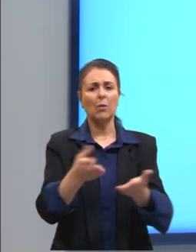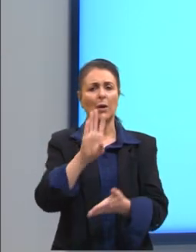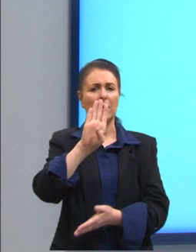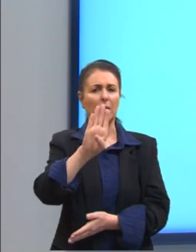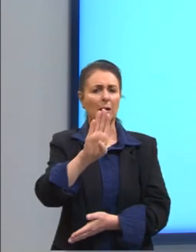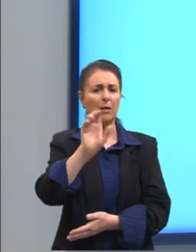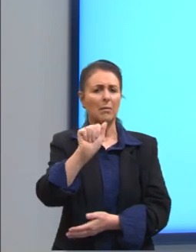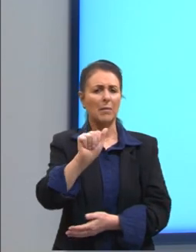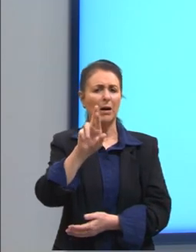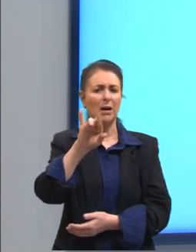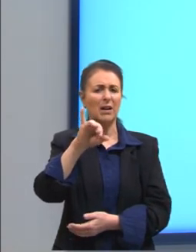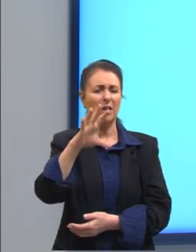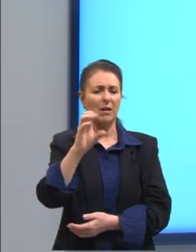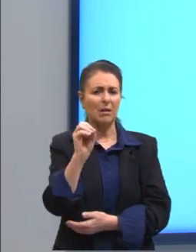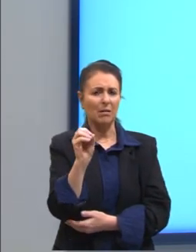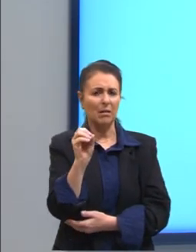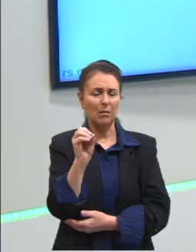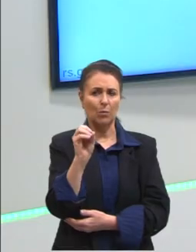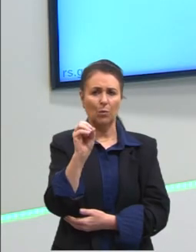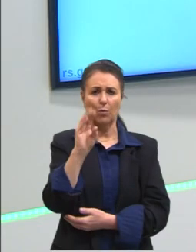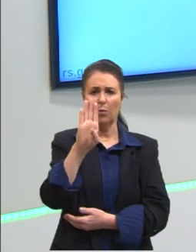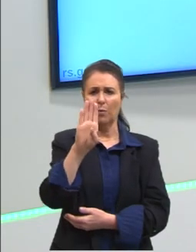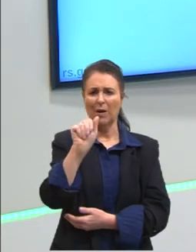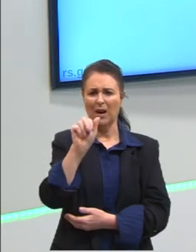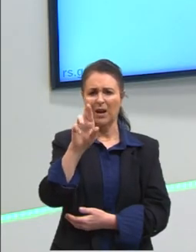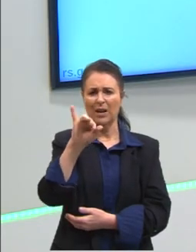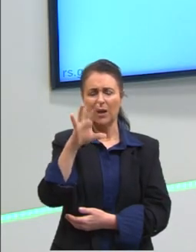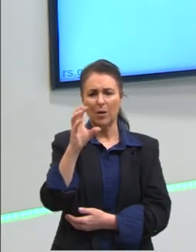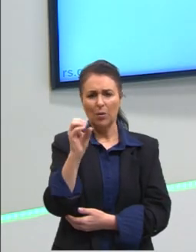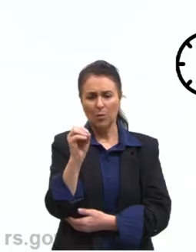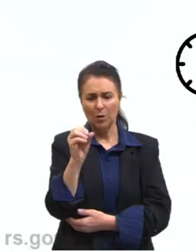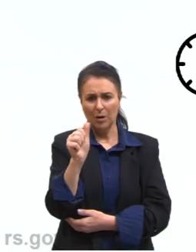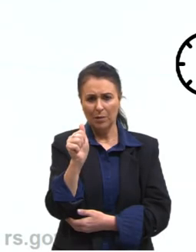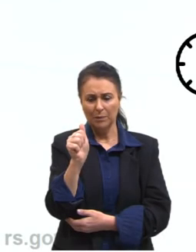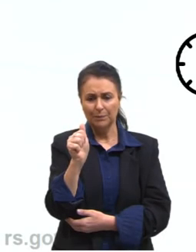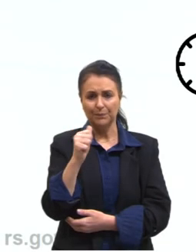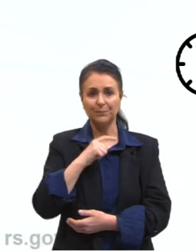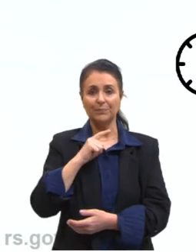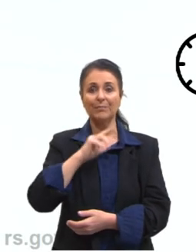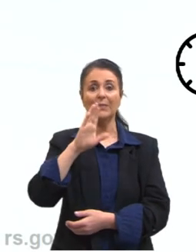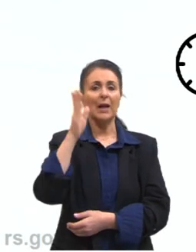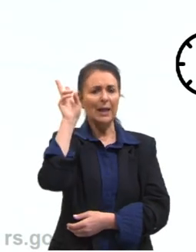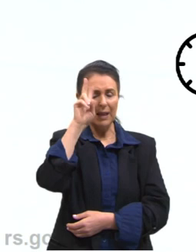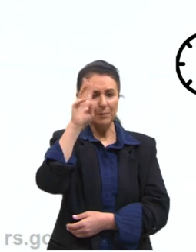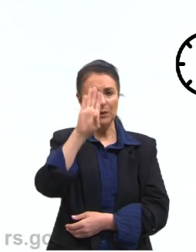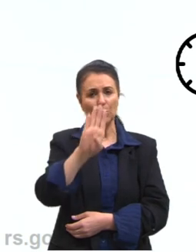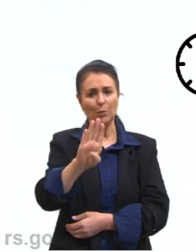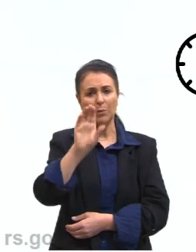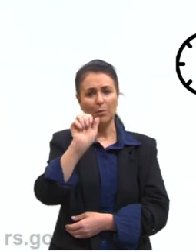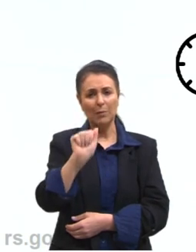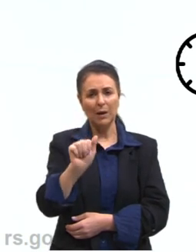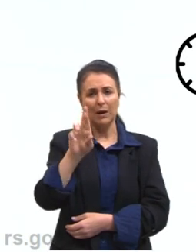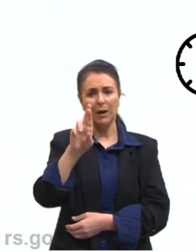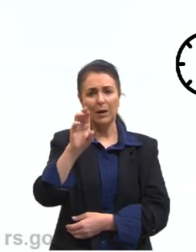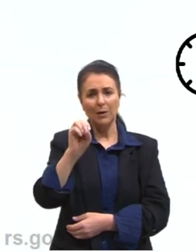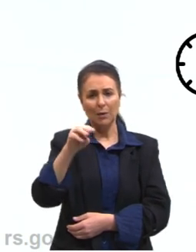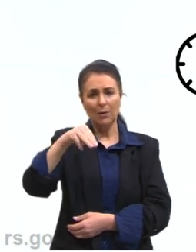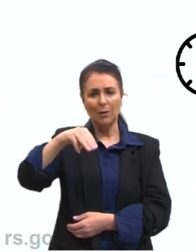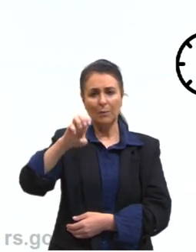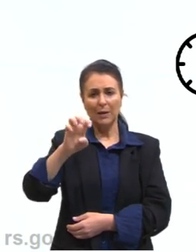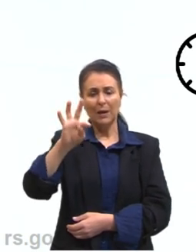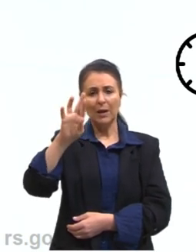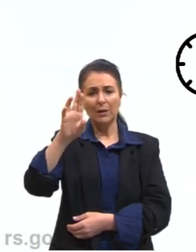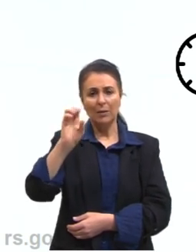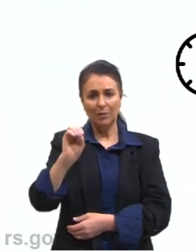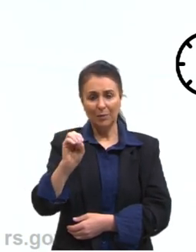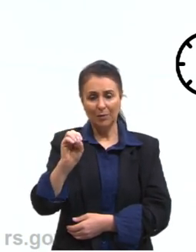seja tão fácil de lembrar para quem não conhece. Mas a gente tem o barômetro, que é um medidor de pressão. Por isso que é